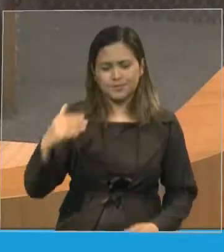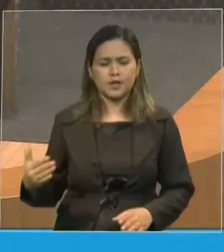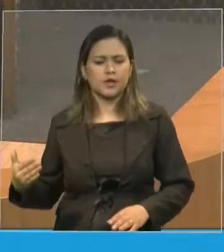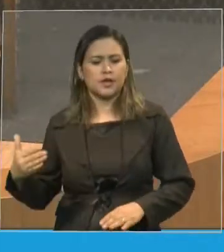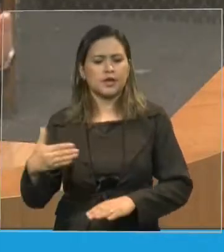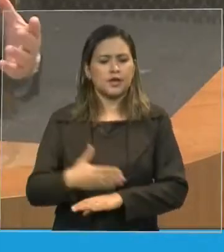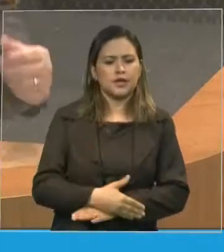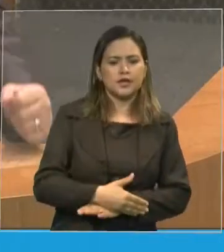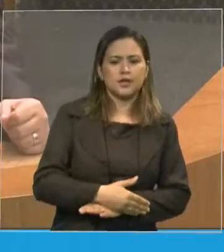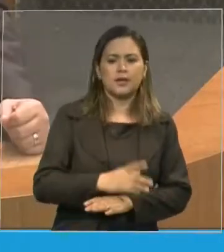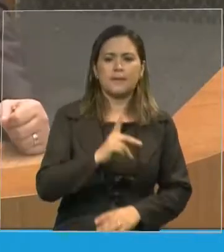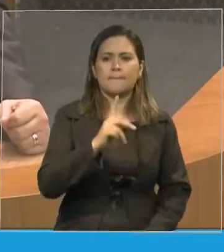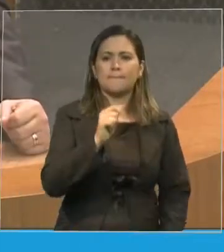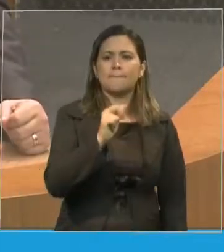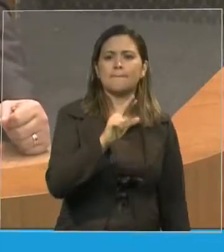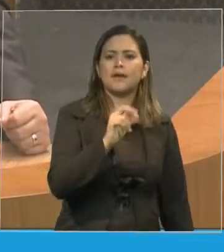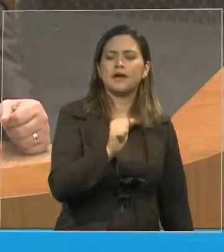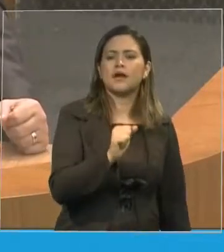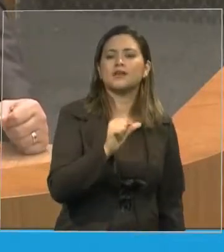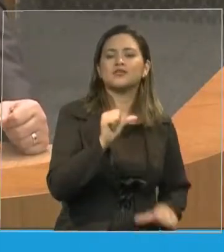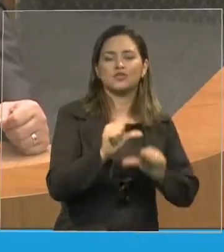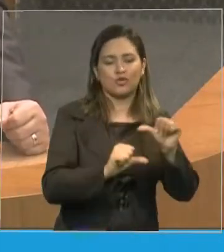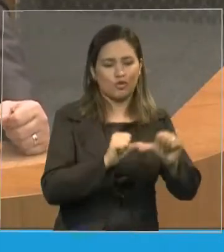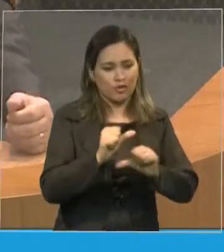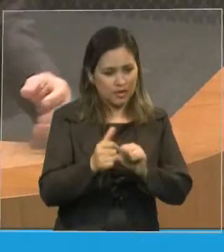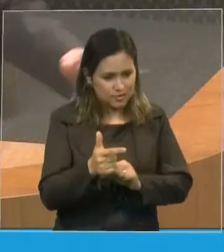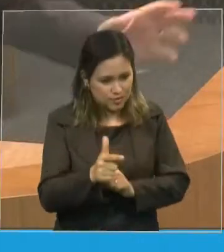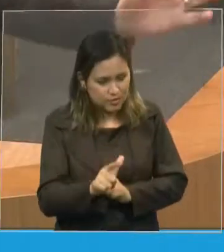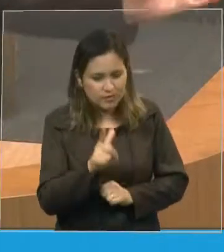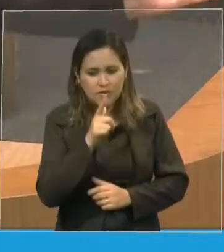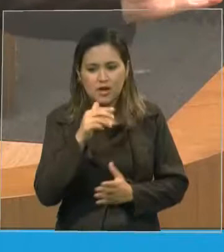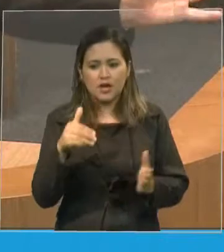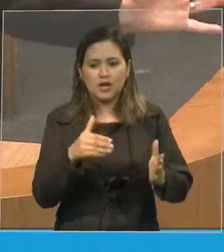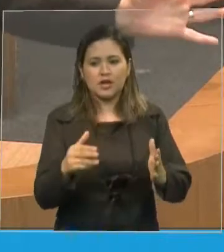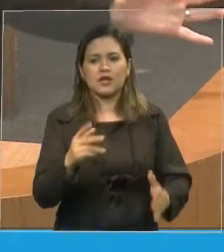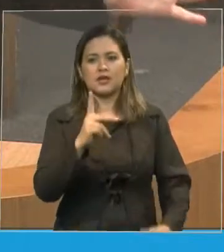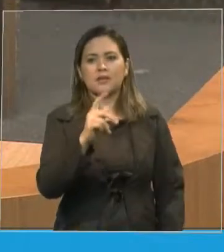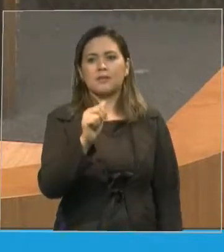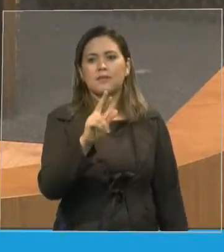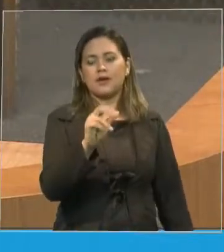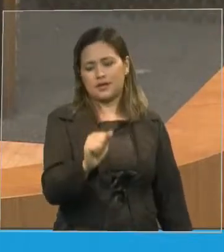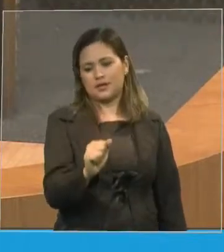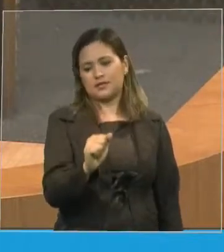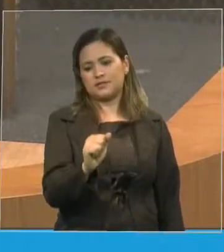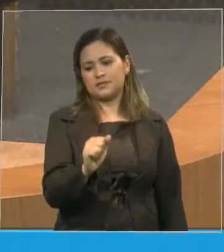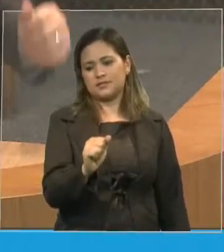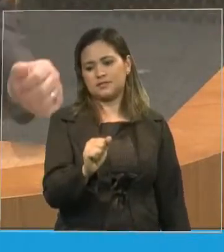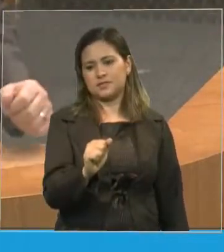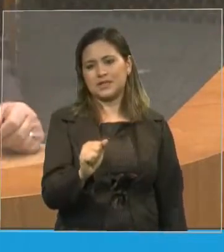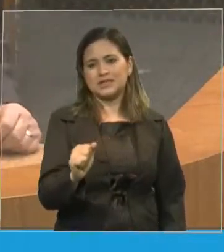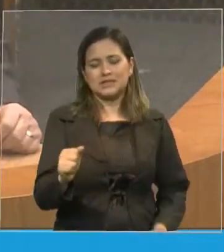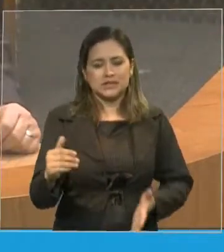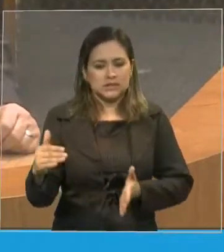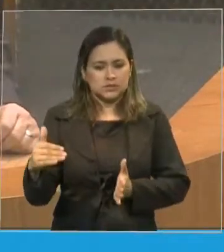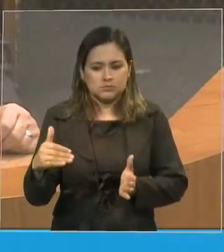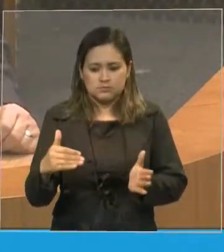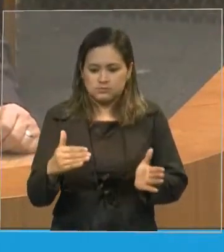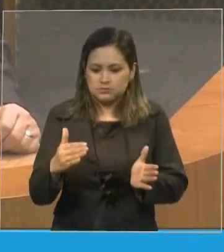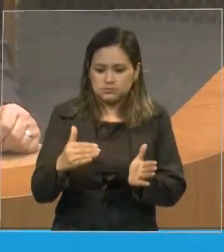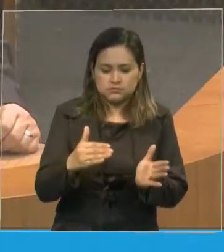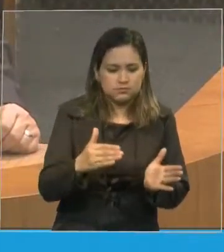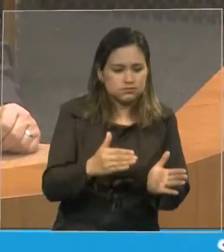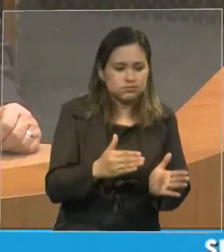ainda chamam de Rio Pará. E vocês juntam todo esse mar doce